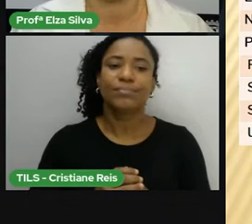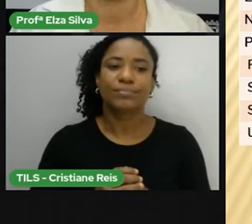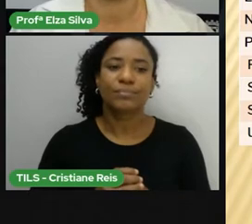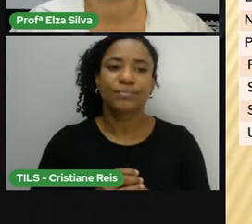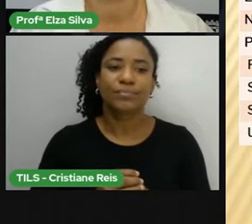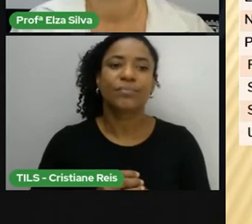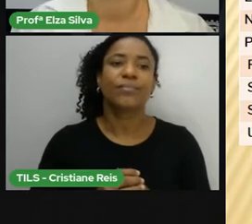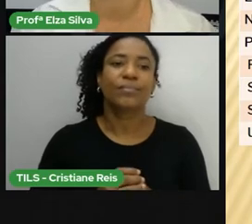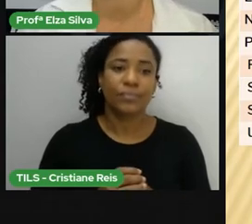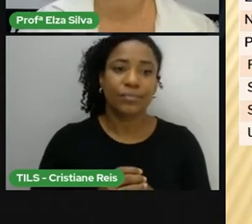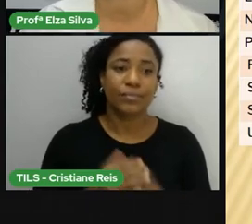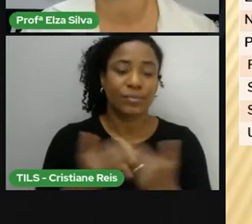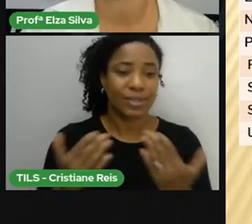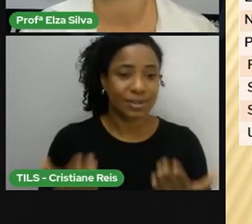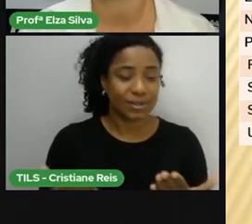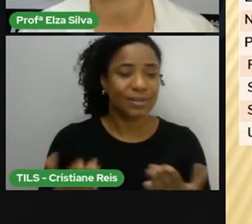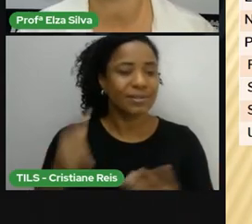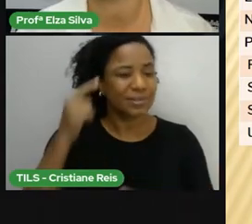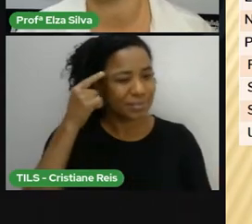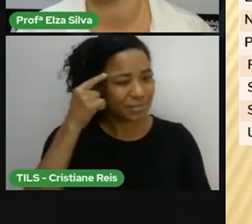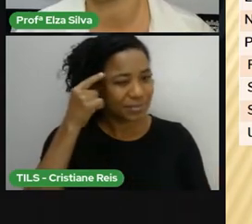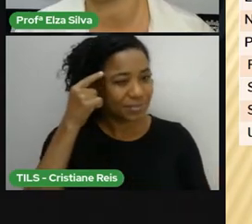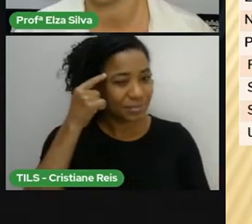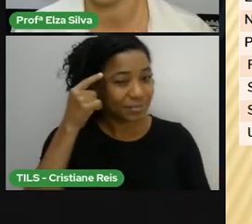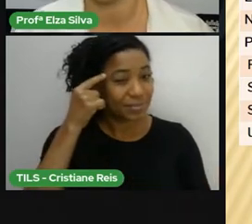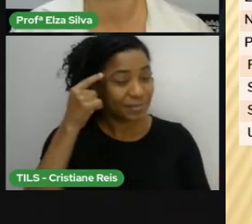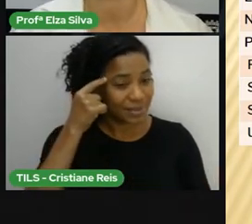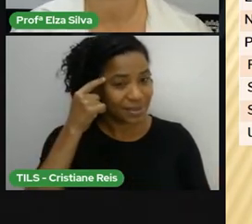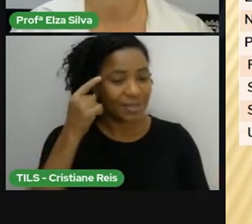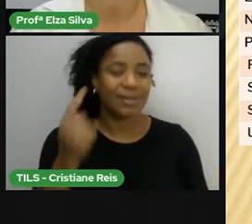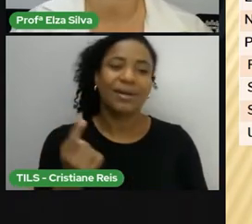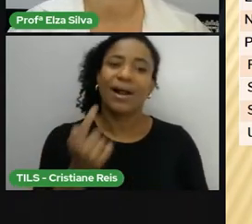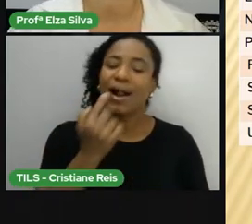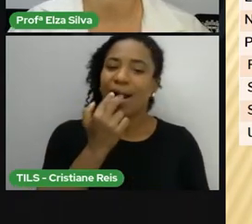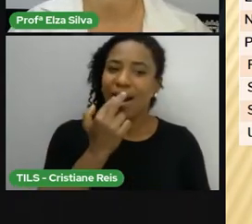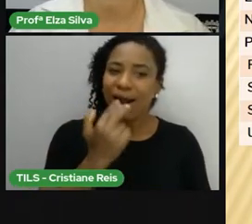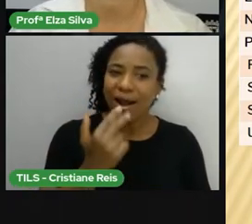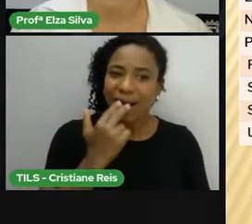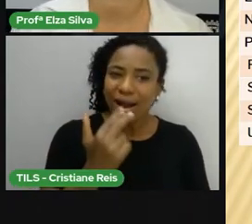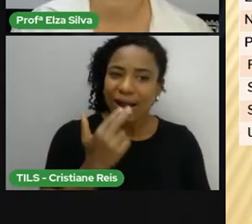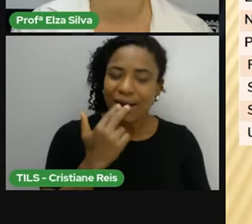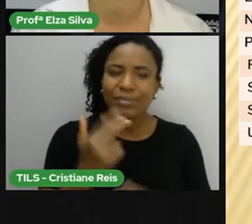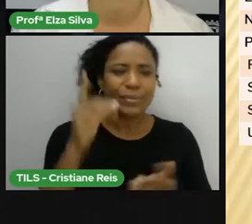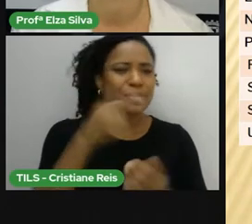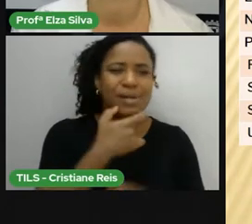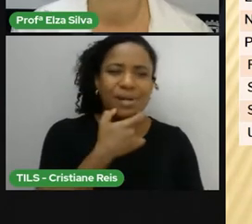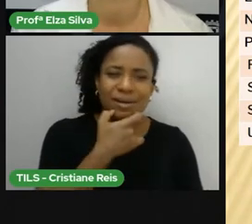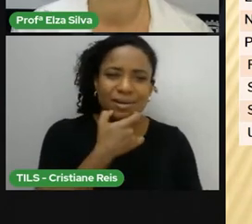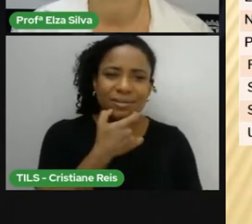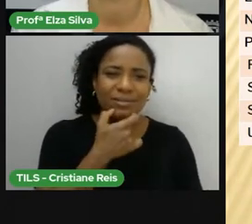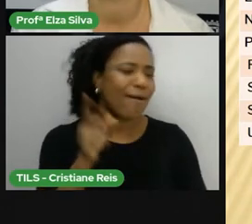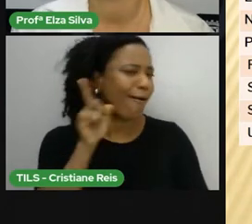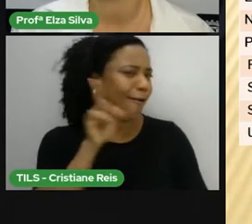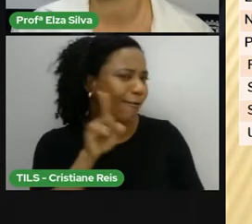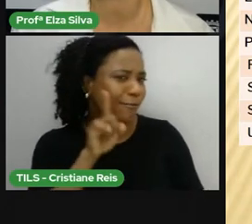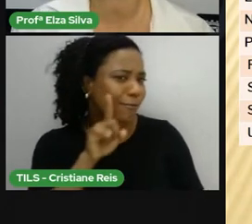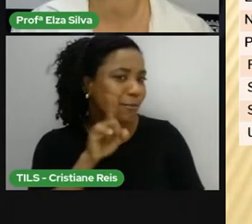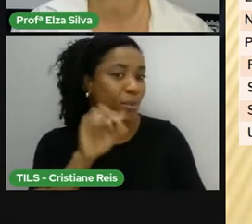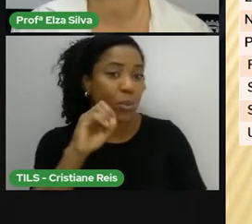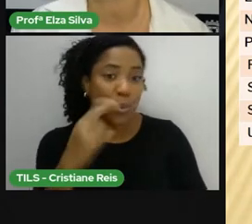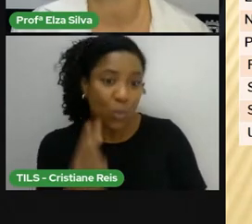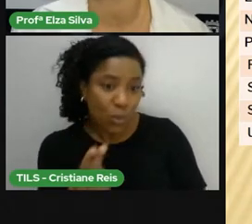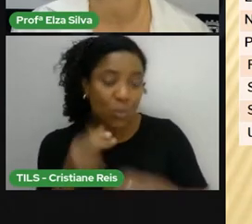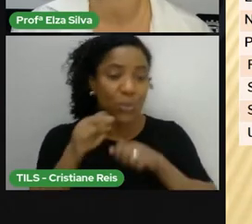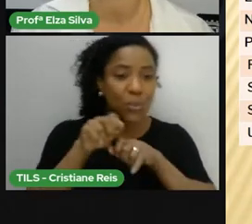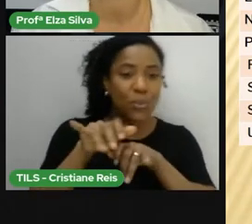Geralmente, nós associamos a língua inglesa aos Estados Unidos e ao Reino Unido. Sempre